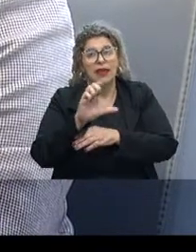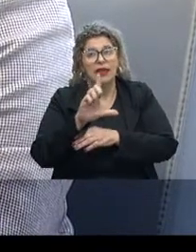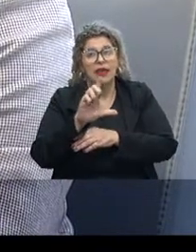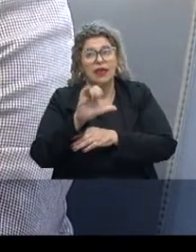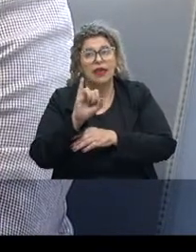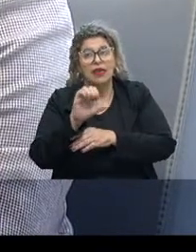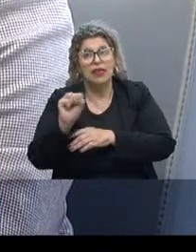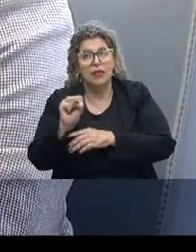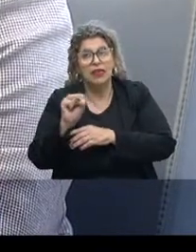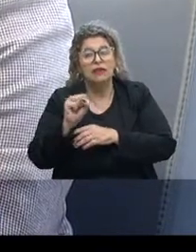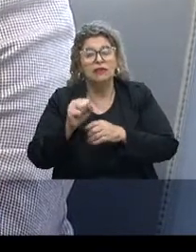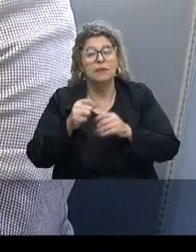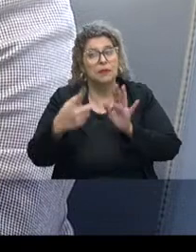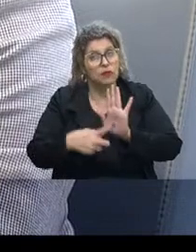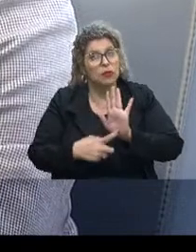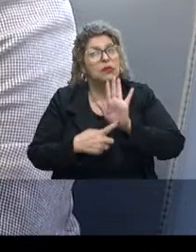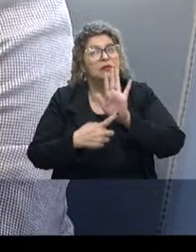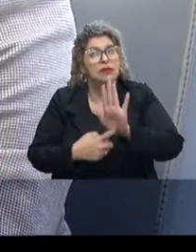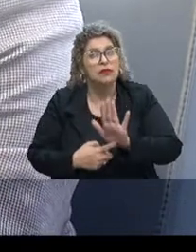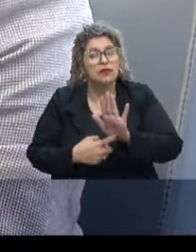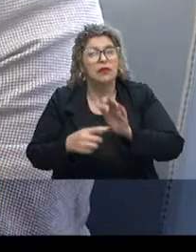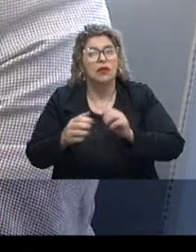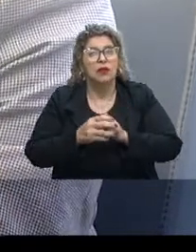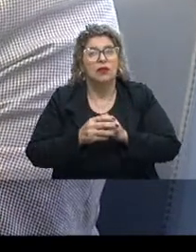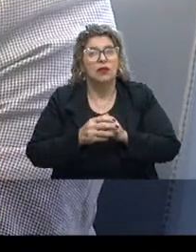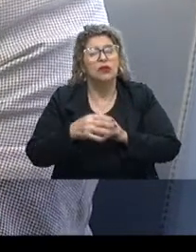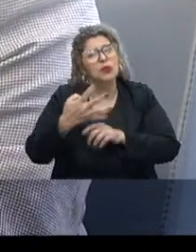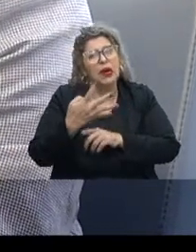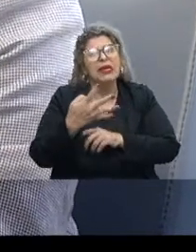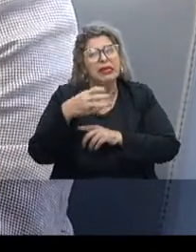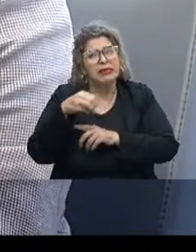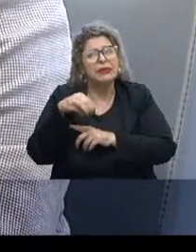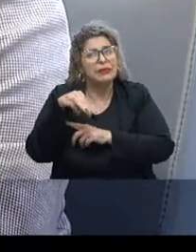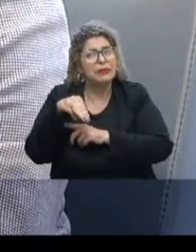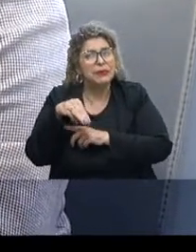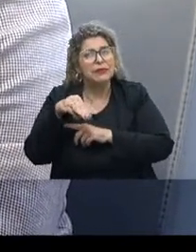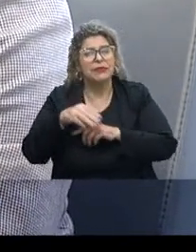fazer a sua apresentação. Geralmente, ela usa uns 40 minutos.